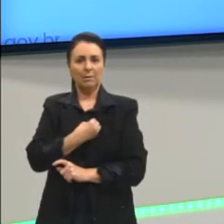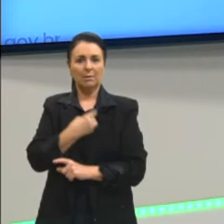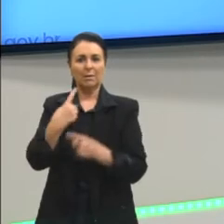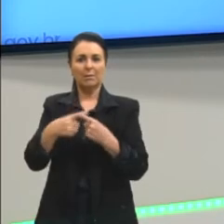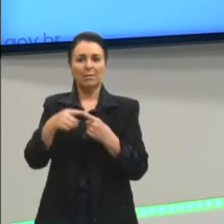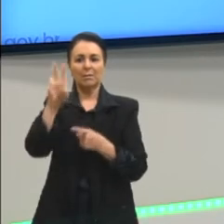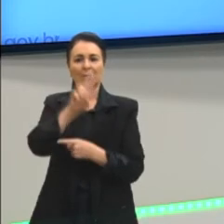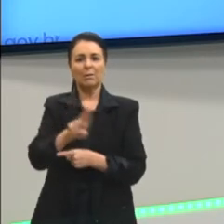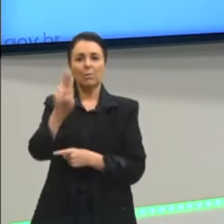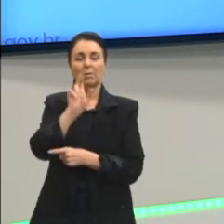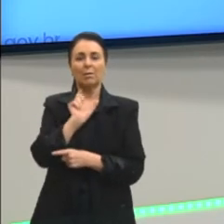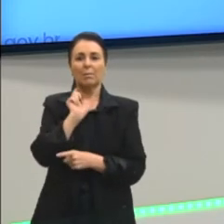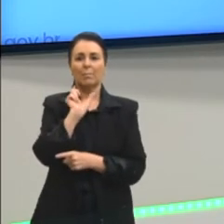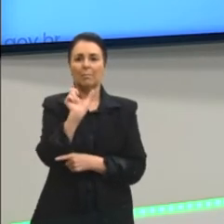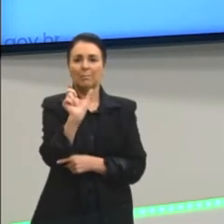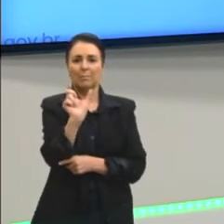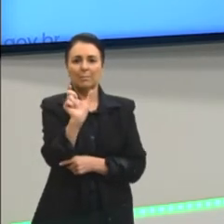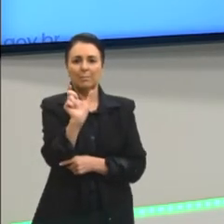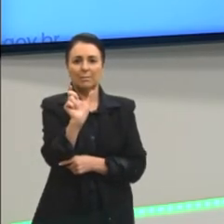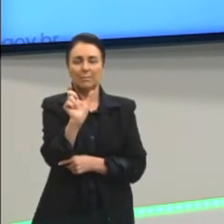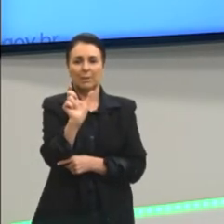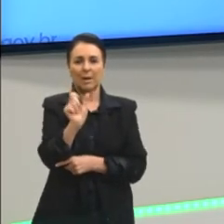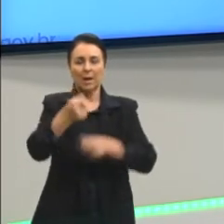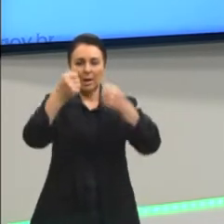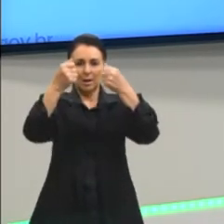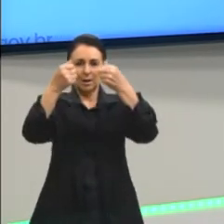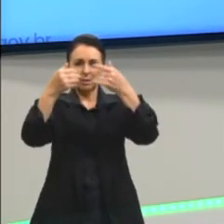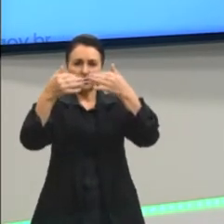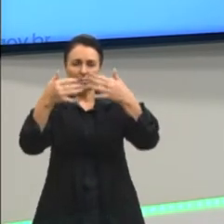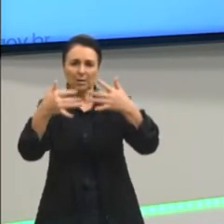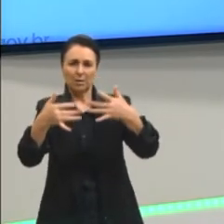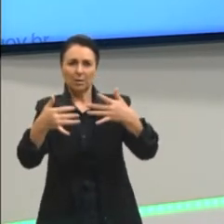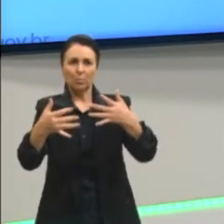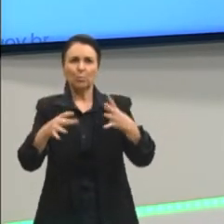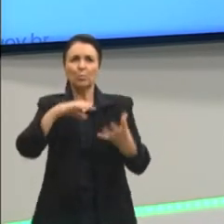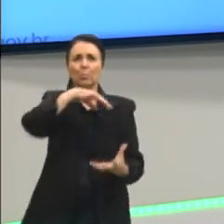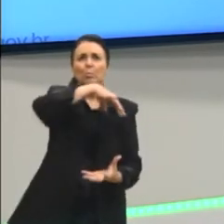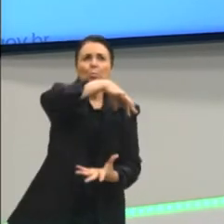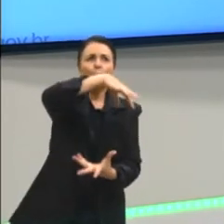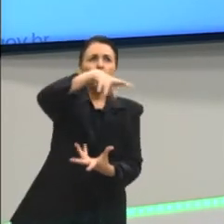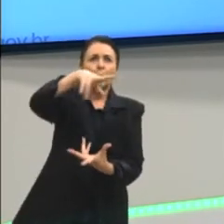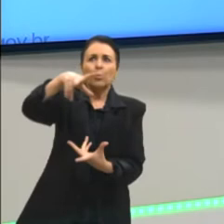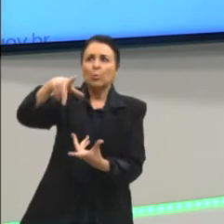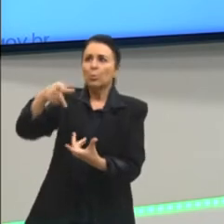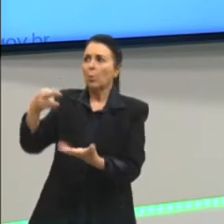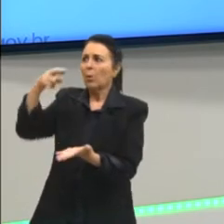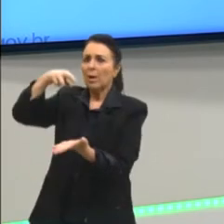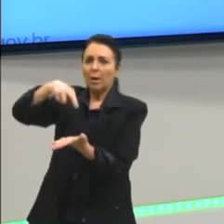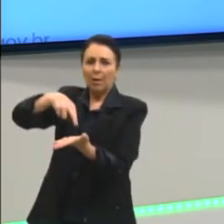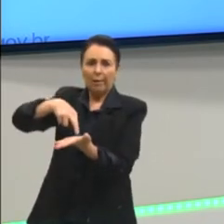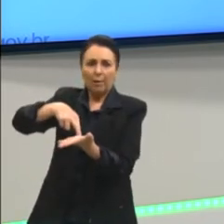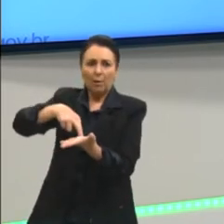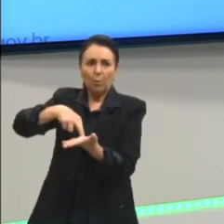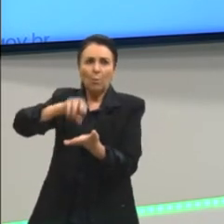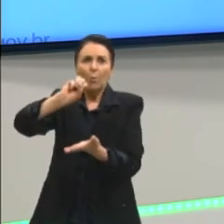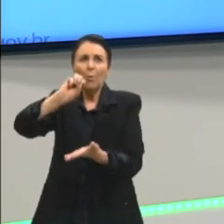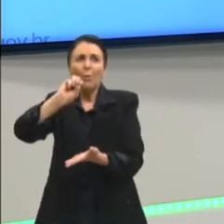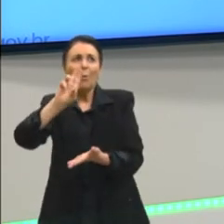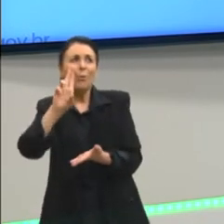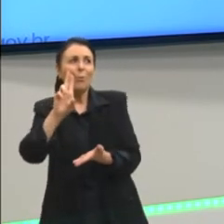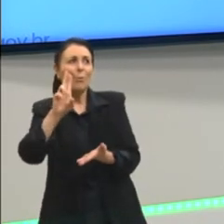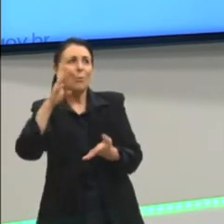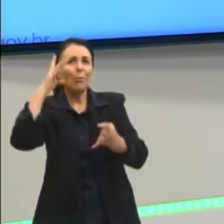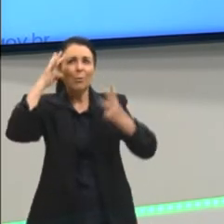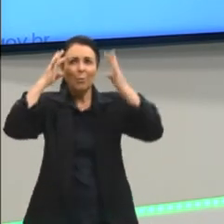palavra para falar de um mundo. Seja esse mundo um mundo real, seja esse mundo um mundo imaginário, mundo